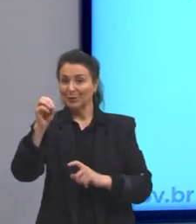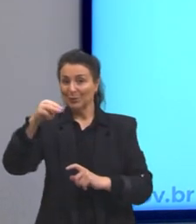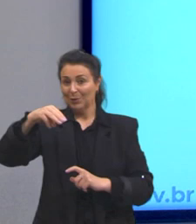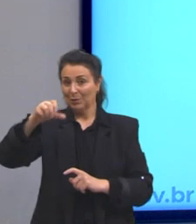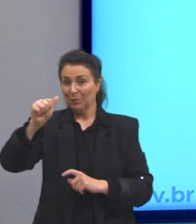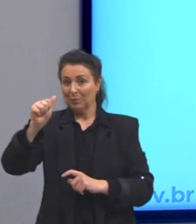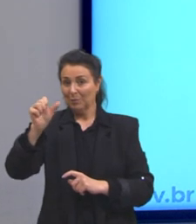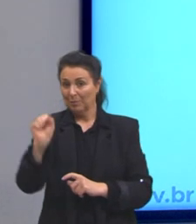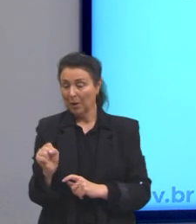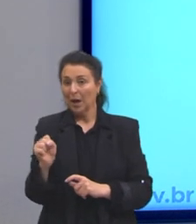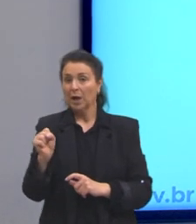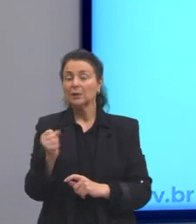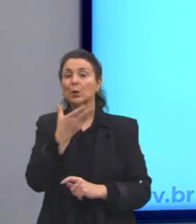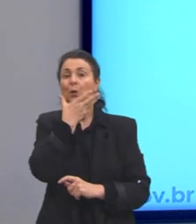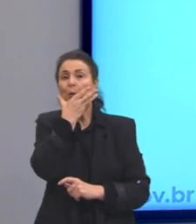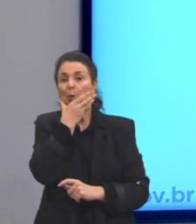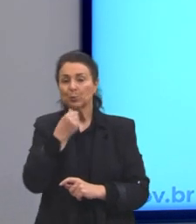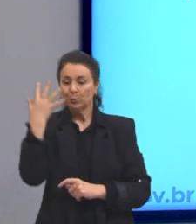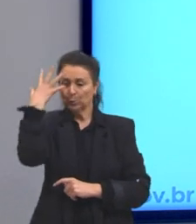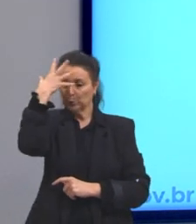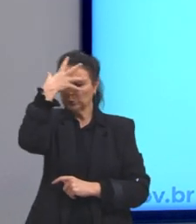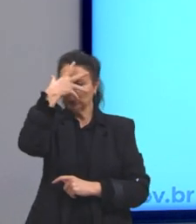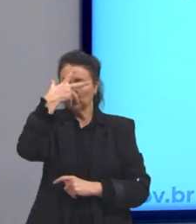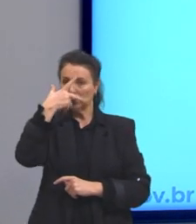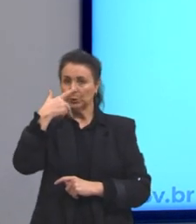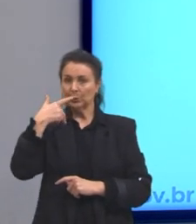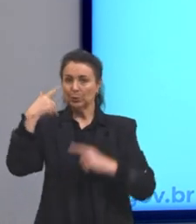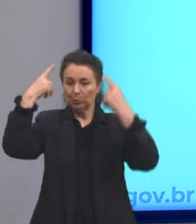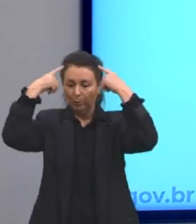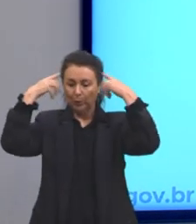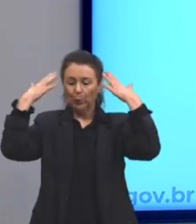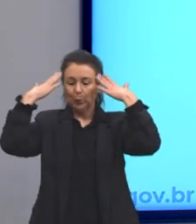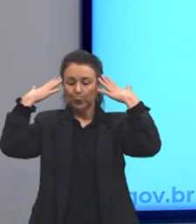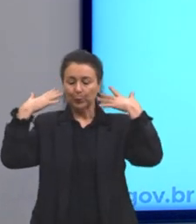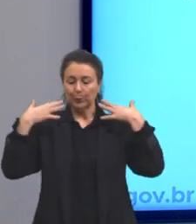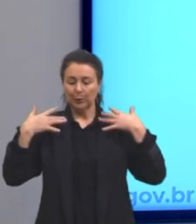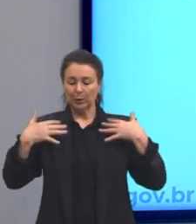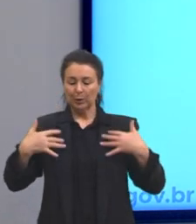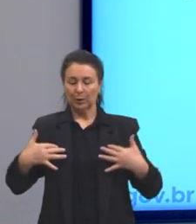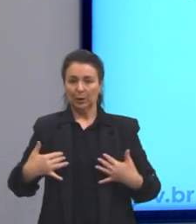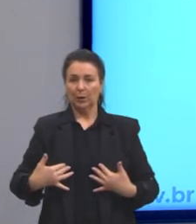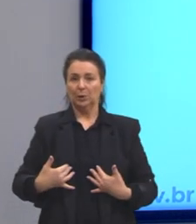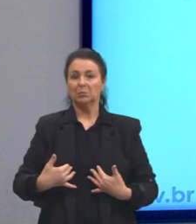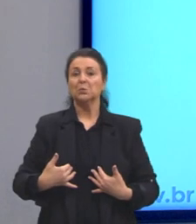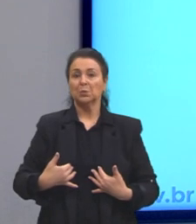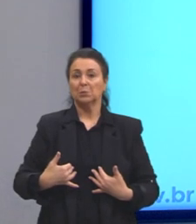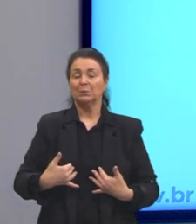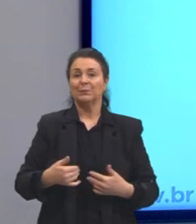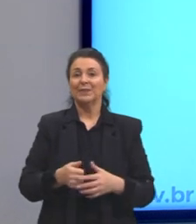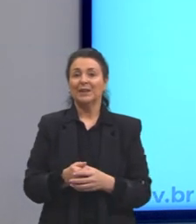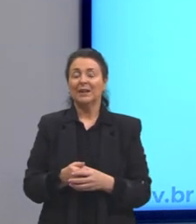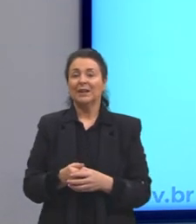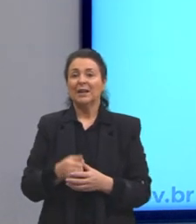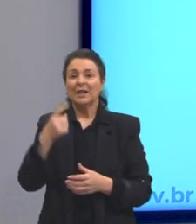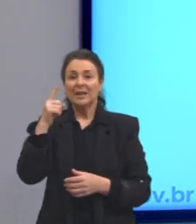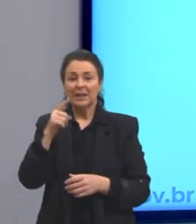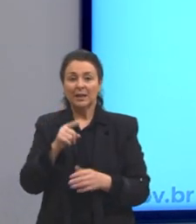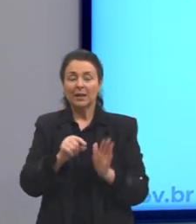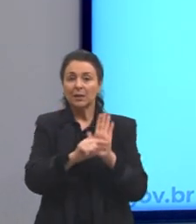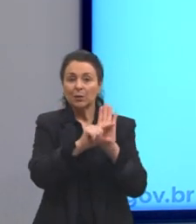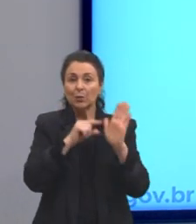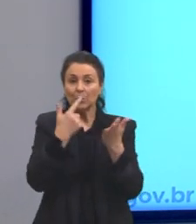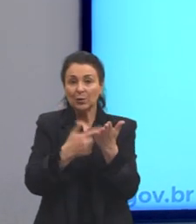bonito, de cabelo comprido, parece meio roqueiro para a época. Mas está aqui esse moço. E nessa obra Marília de